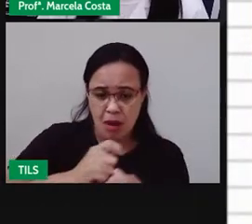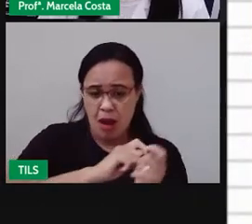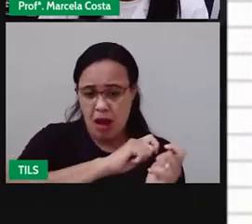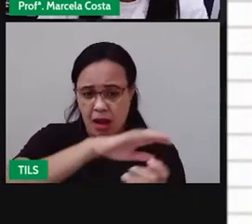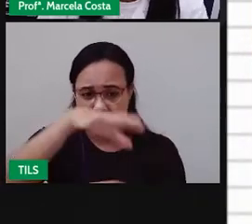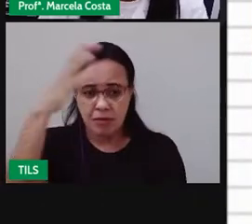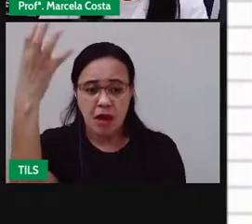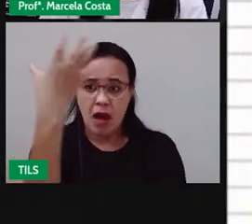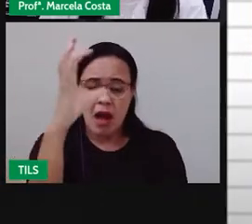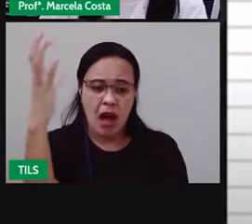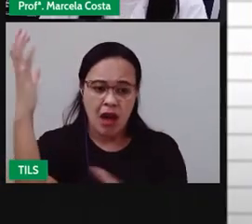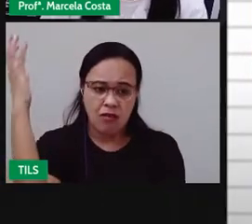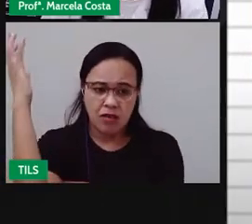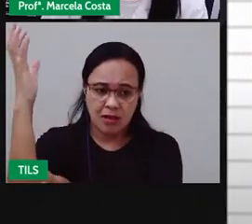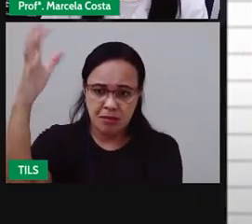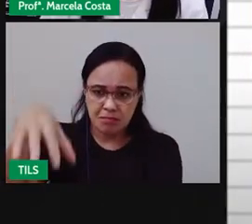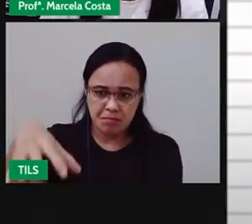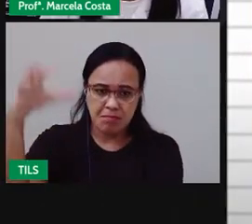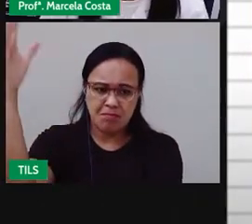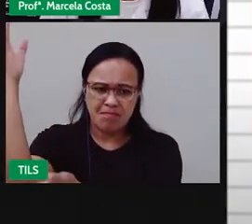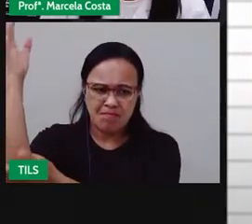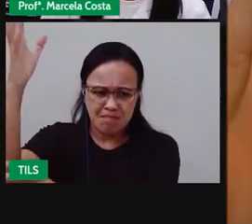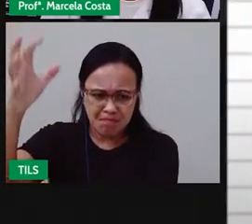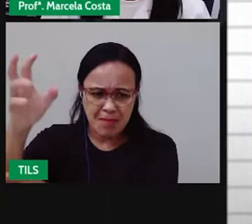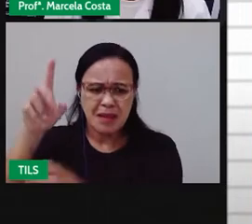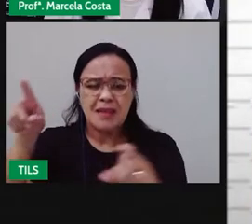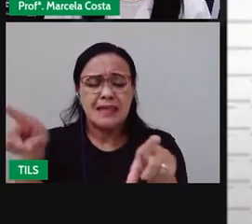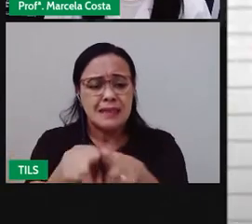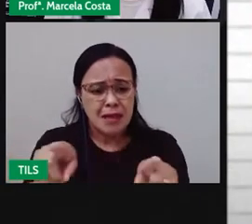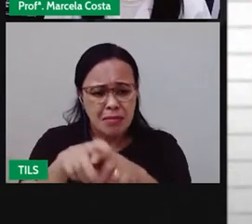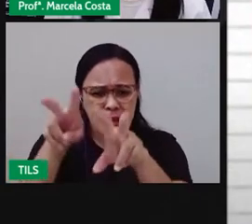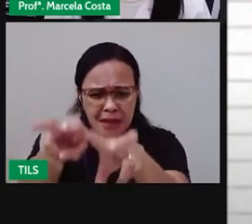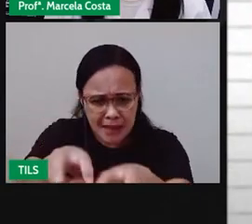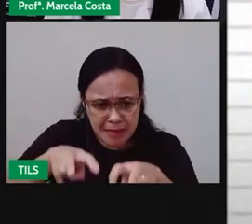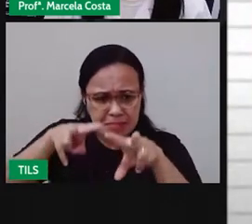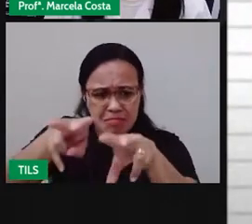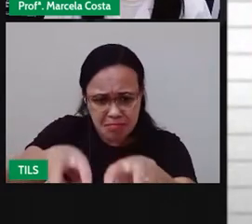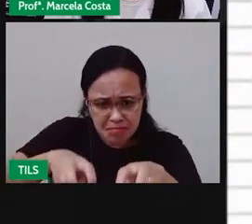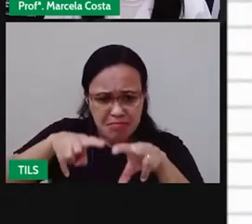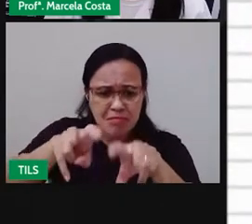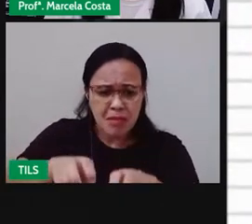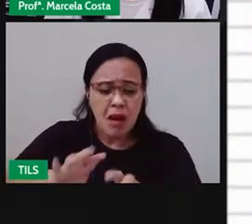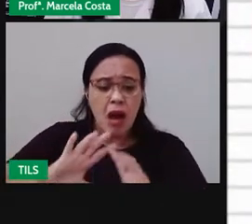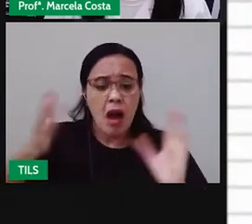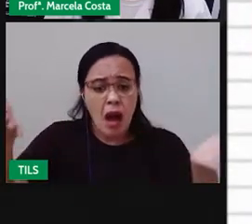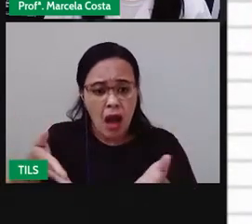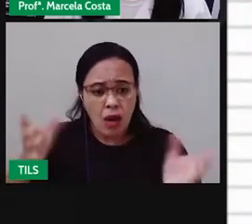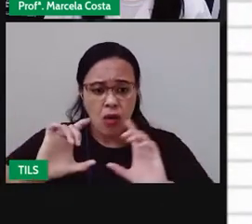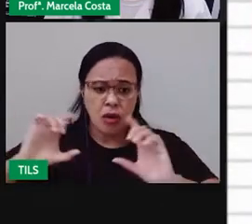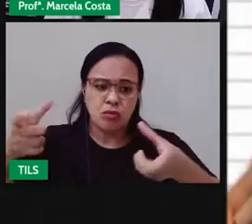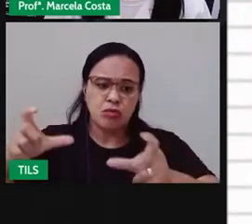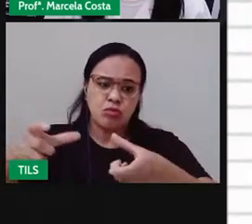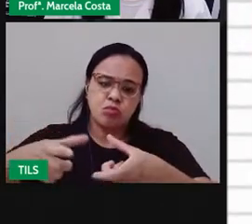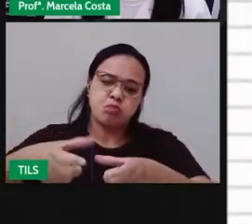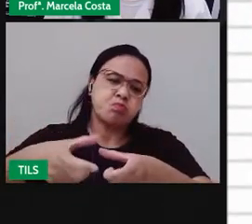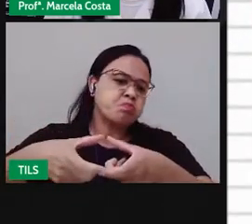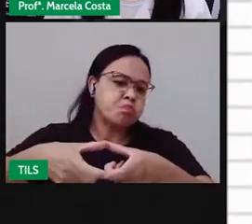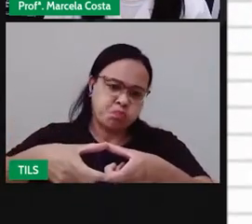industriais e a urbanização, restando poucas áreas preservadas. Partindo em direção ao interior,